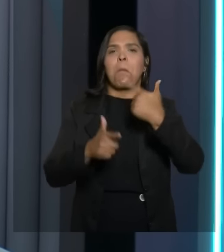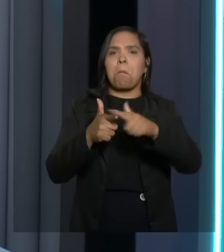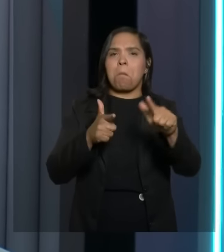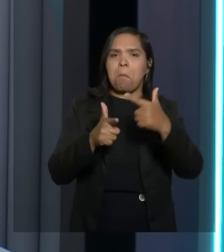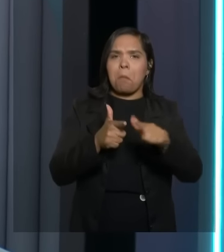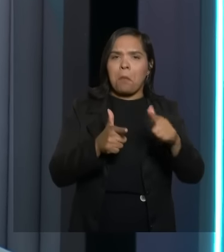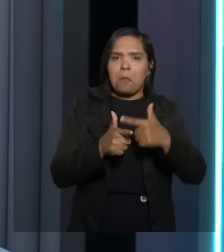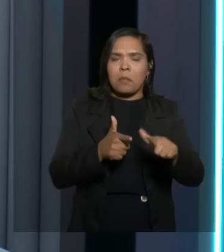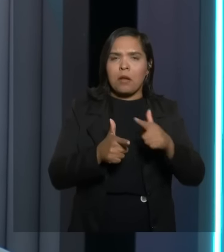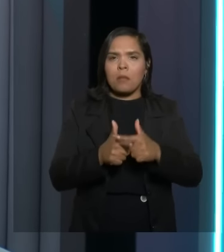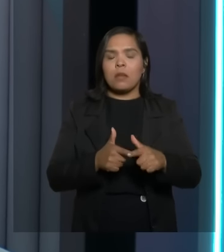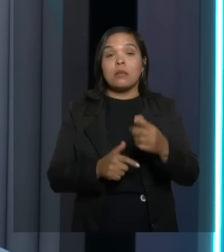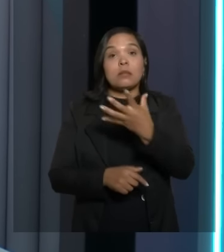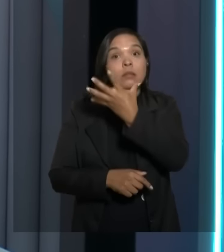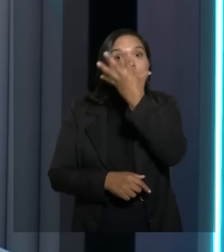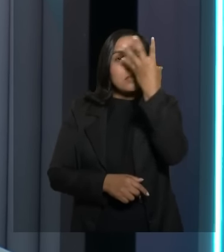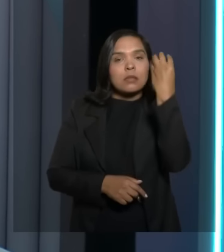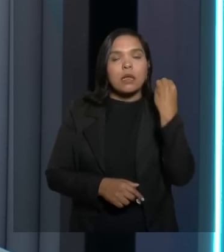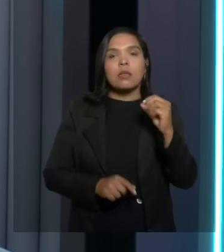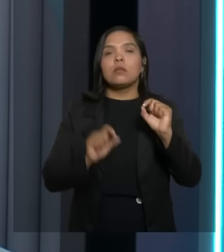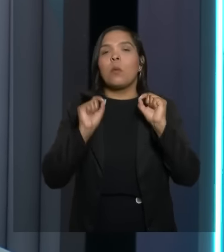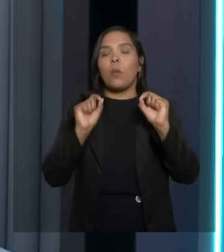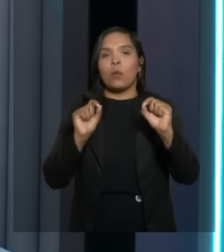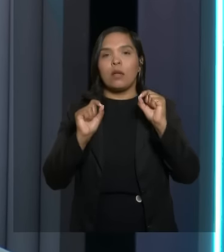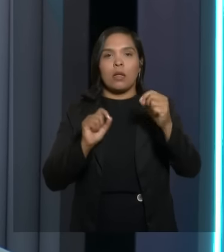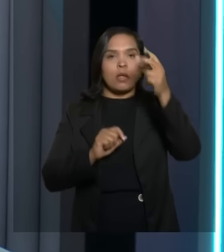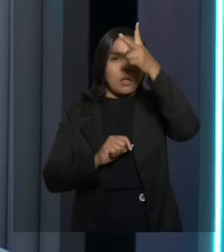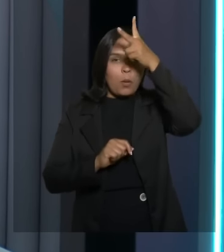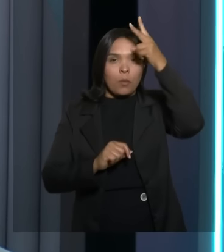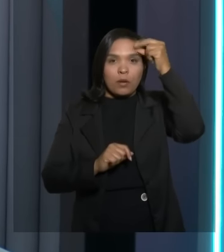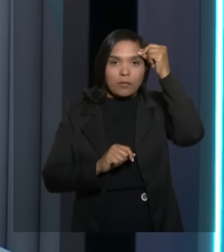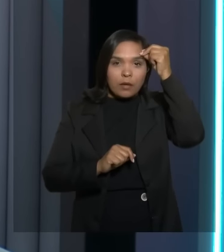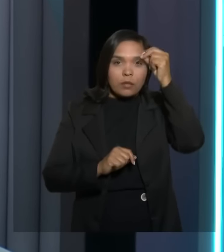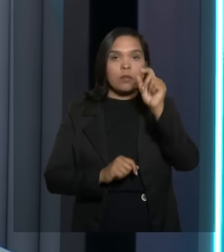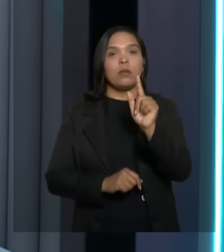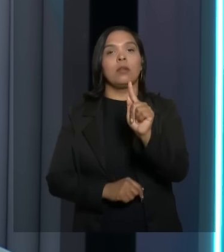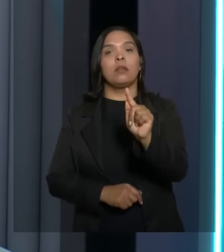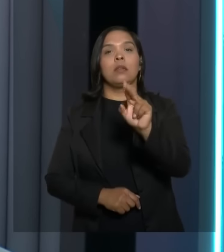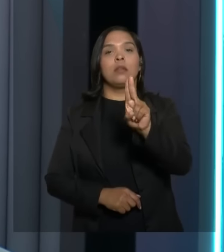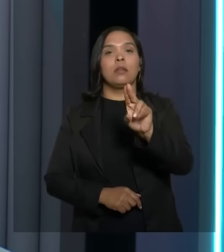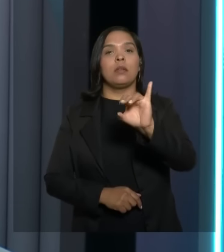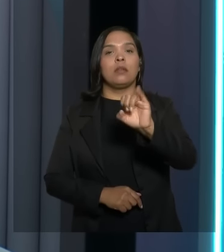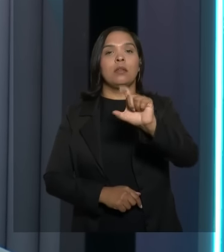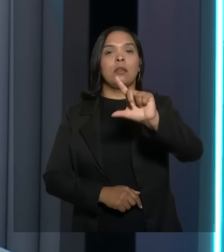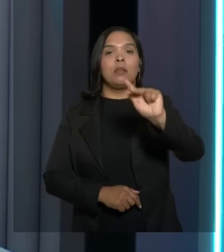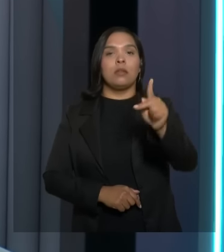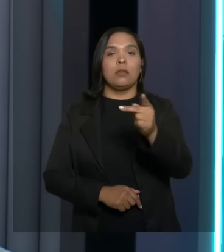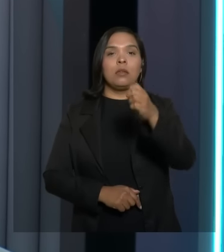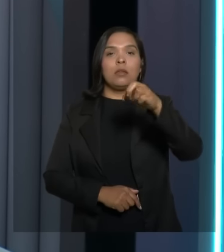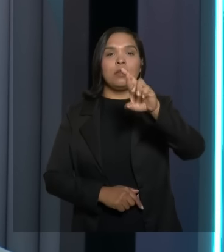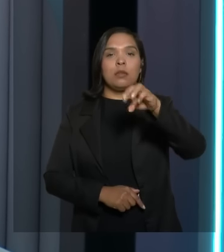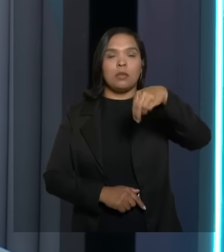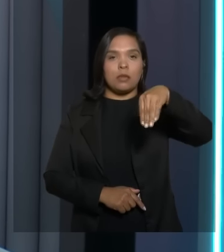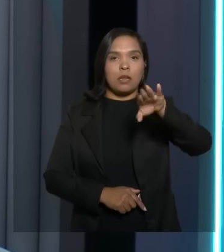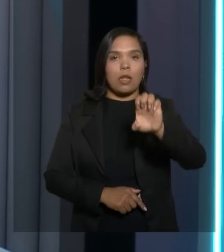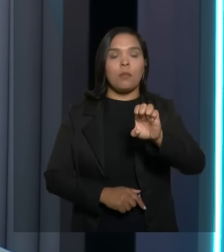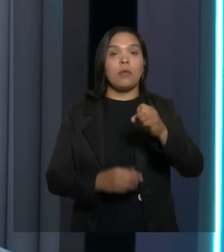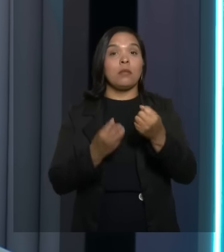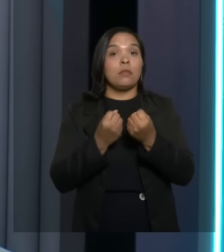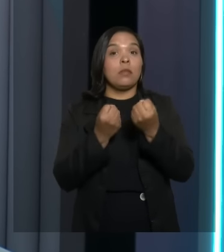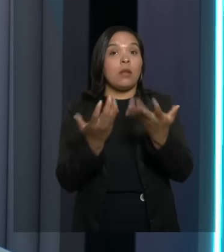e se esquece que o prefeito Guilherme Menezes entregou ao seu grupo